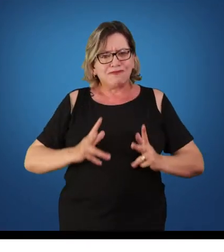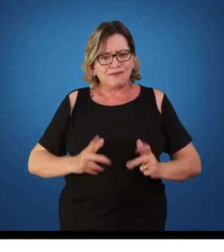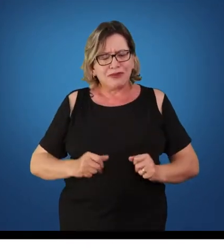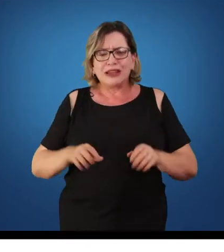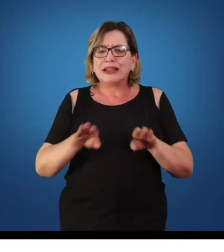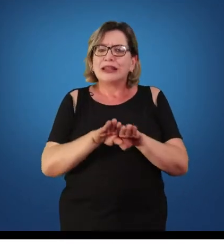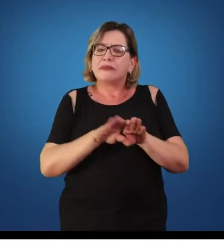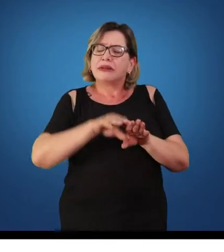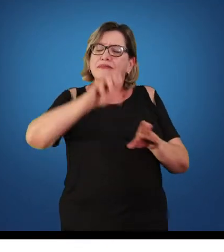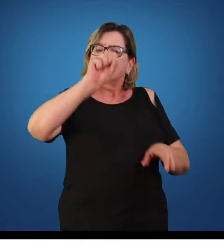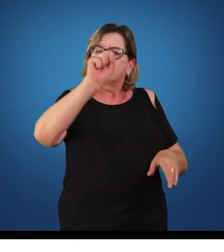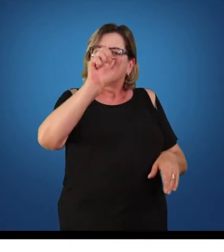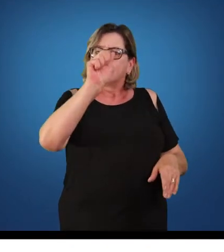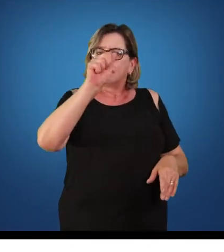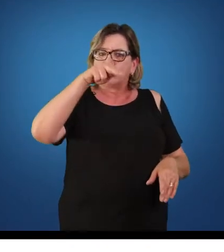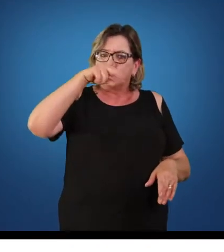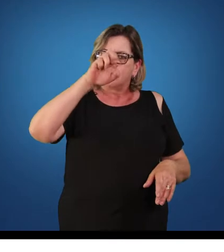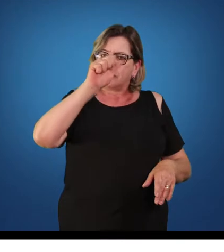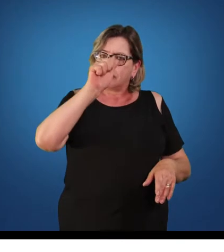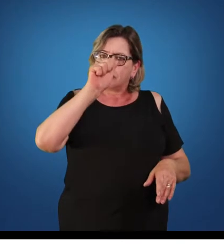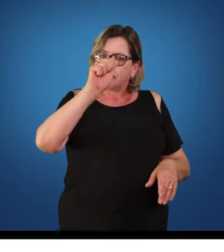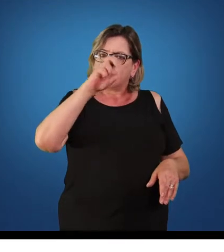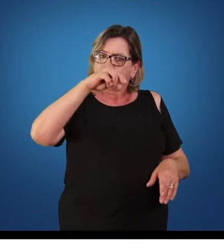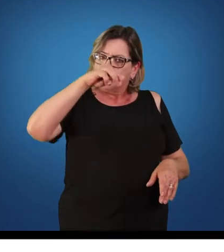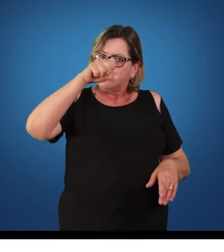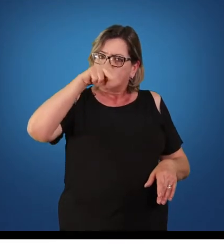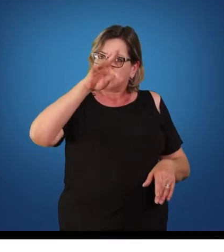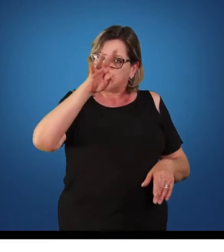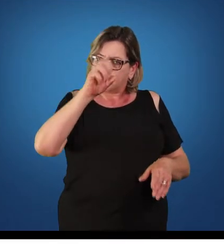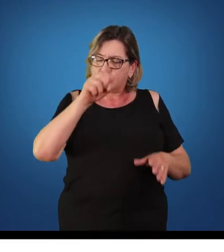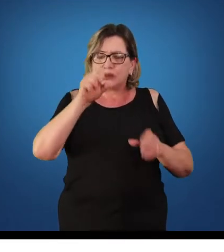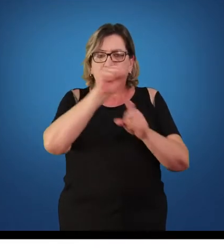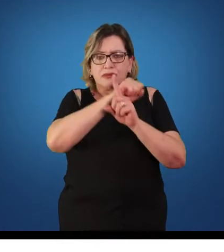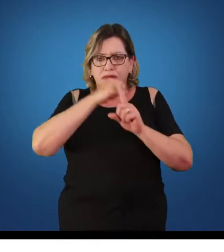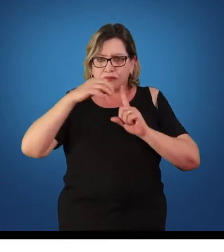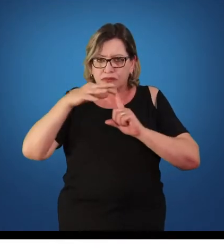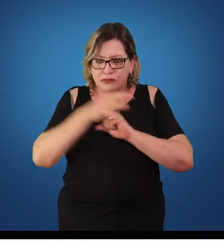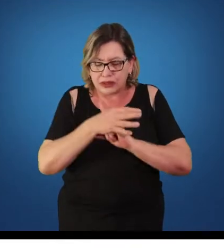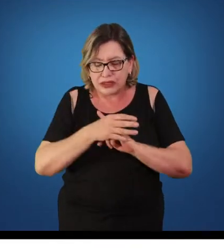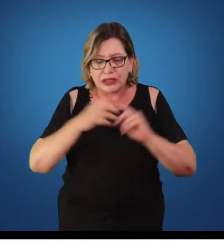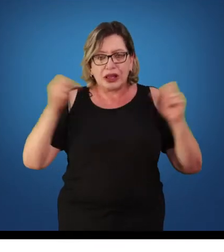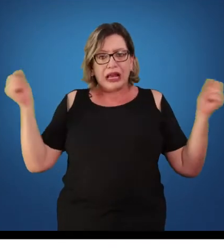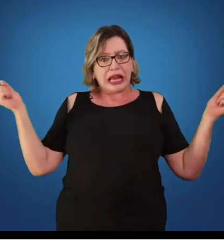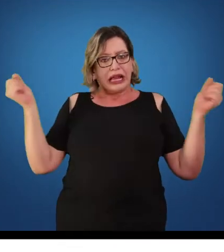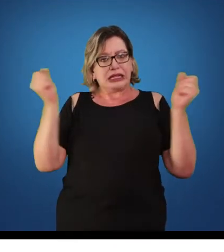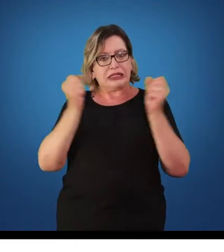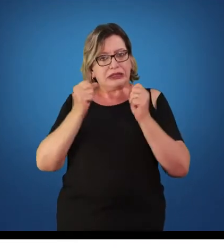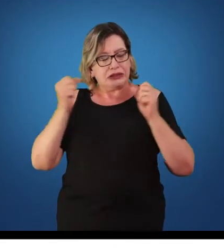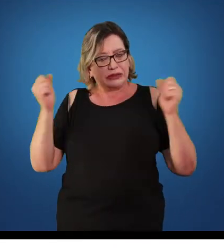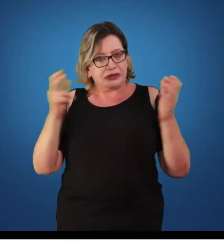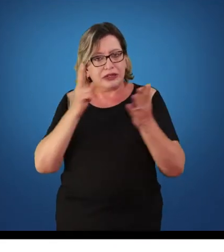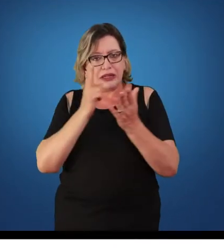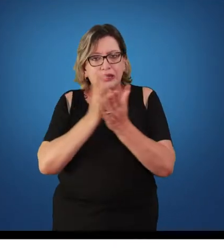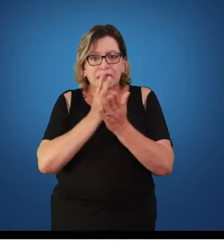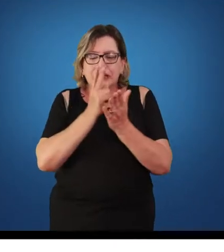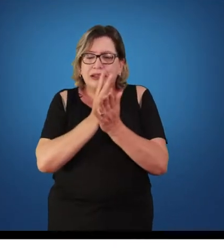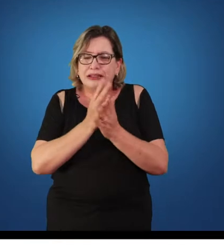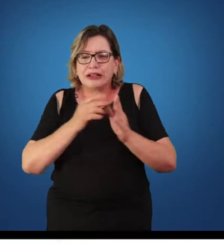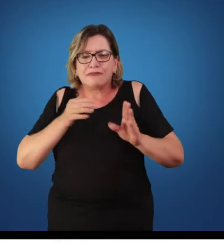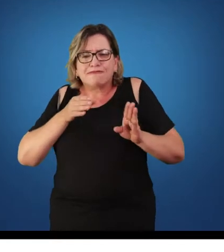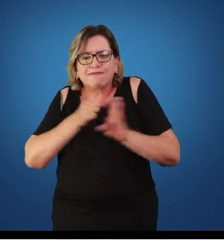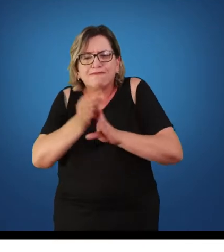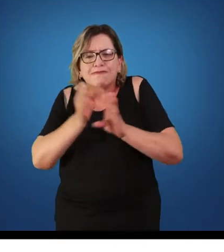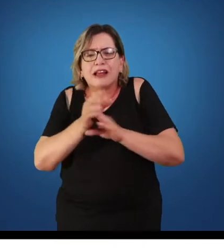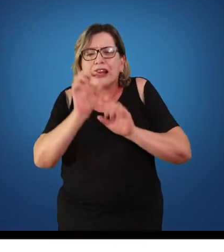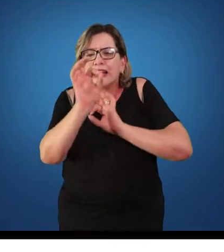saneamento da sociedade. Então, a educação física esteve sobre a orientação de médicos